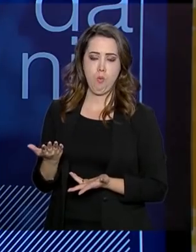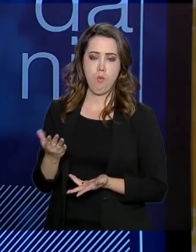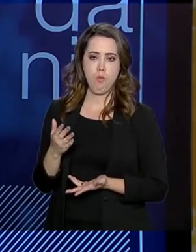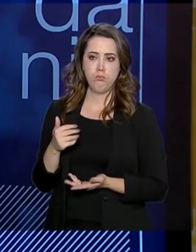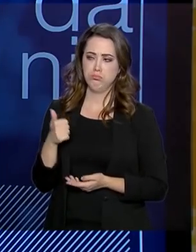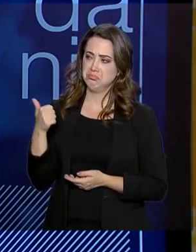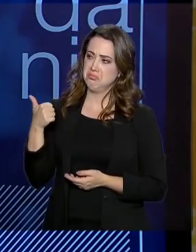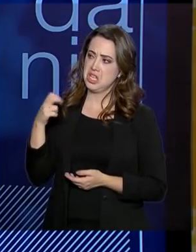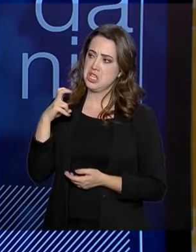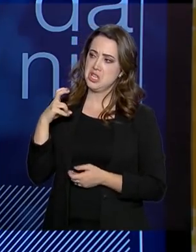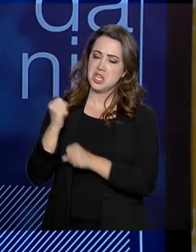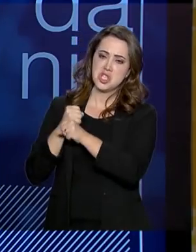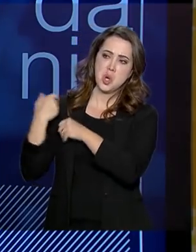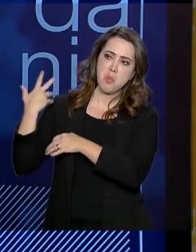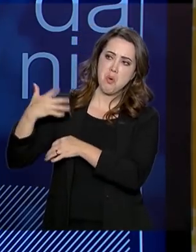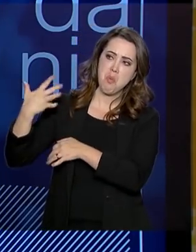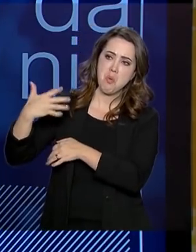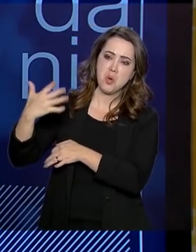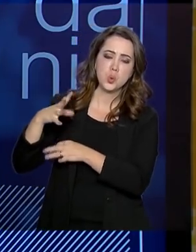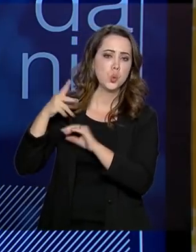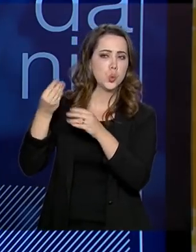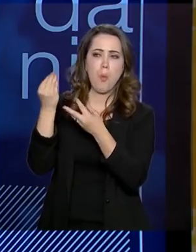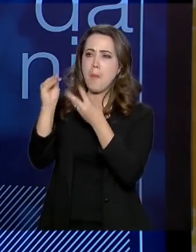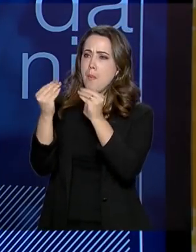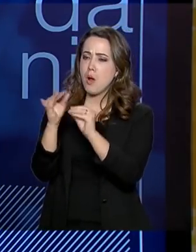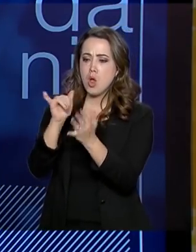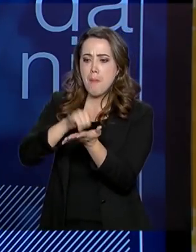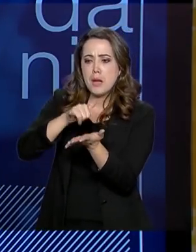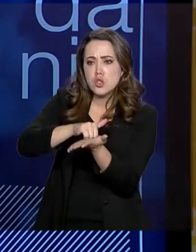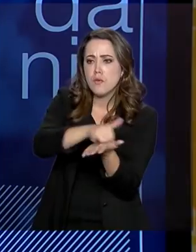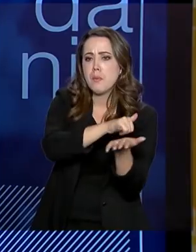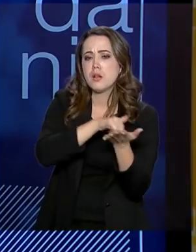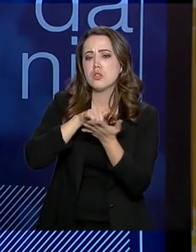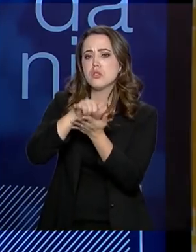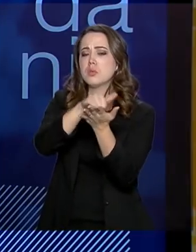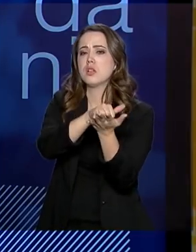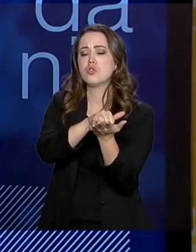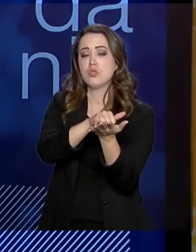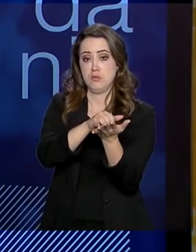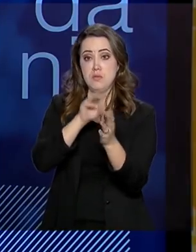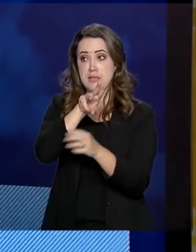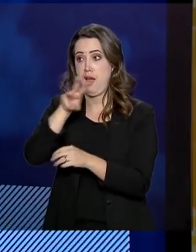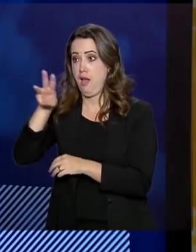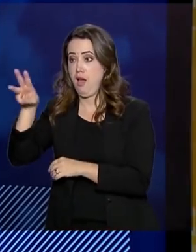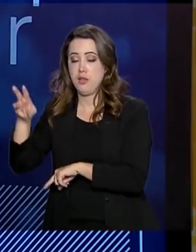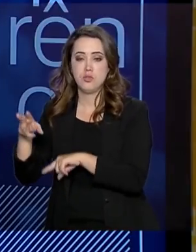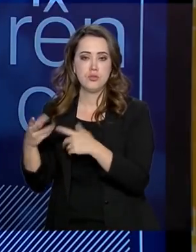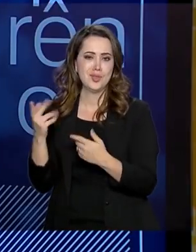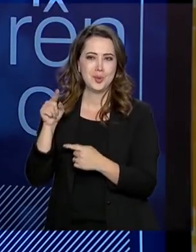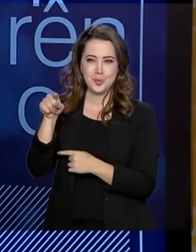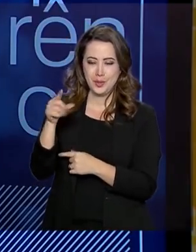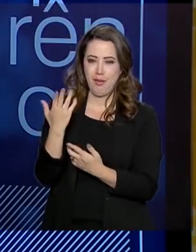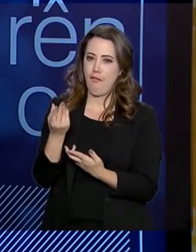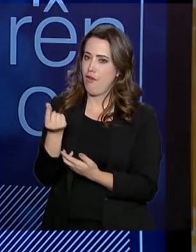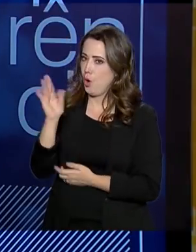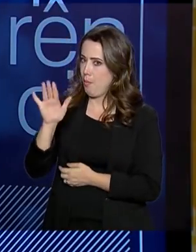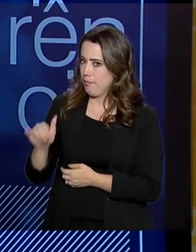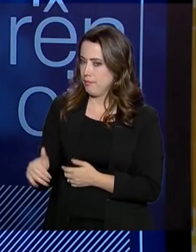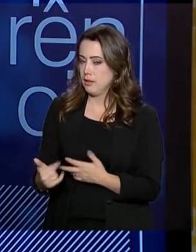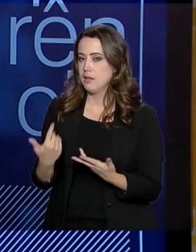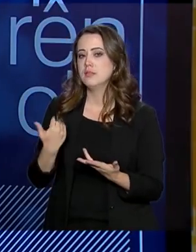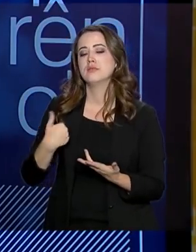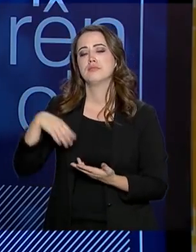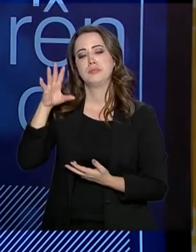trazendo os serviços todos para os sites e para os aplicativos móveis, porque esses serviços nesses canais são mais baratos,